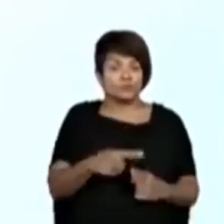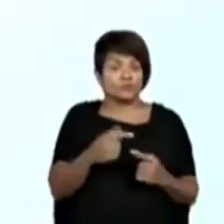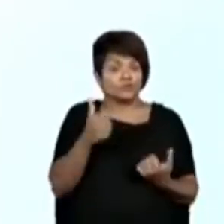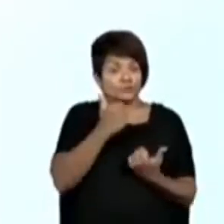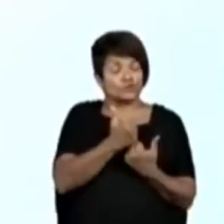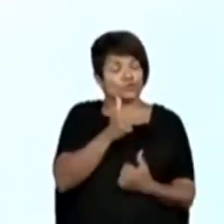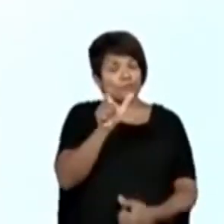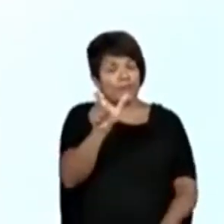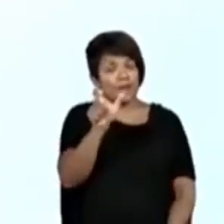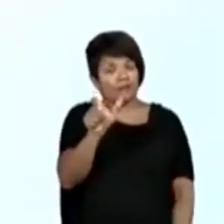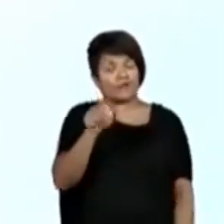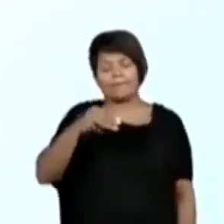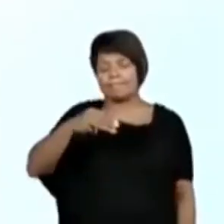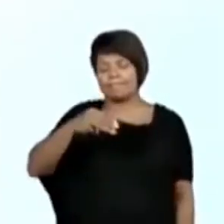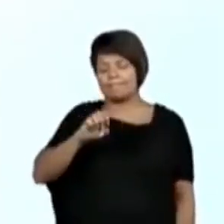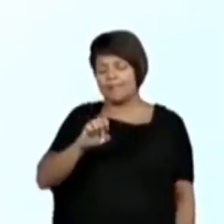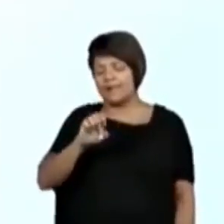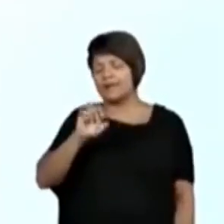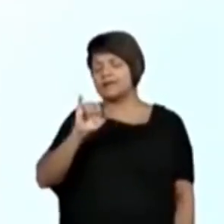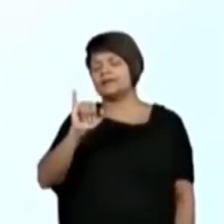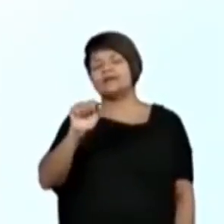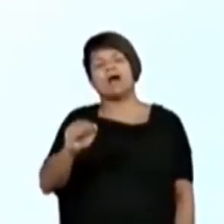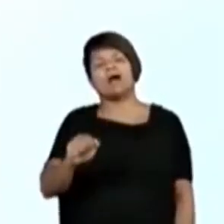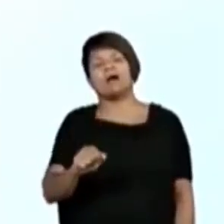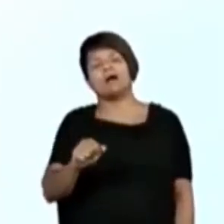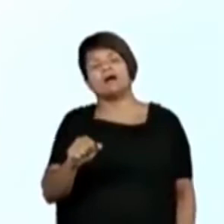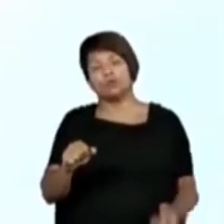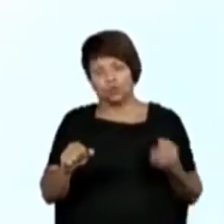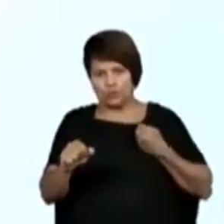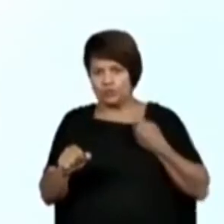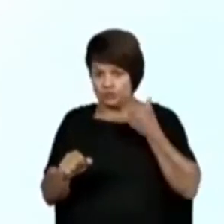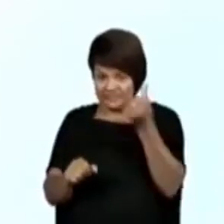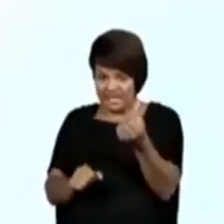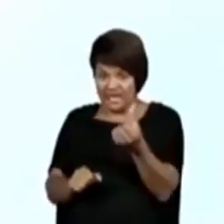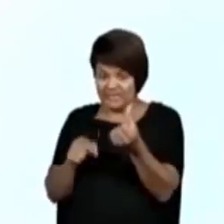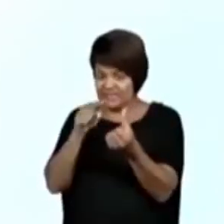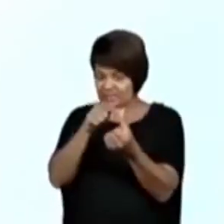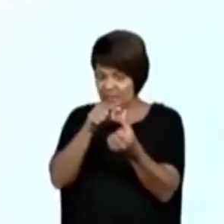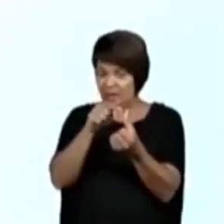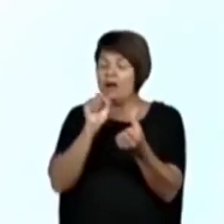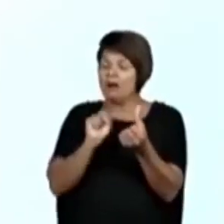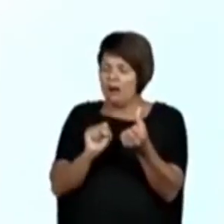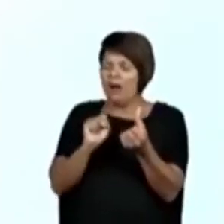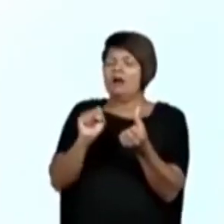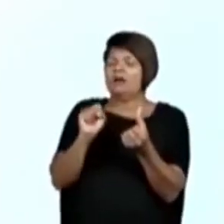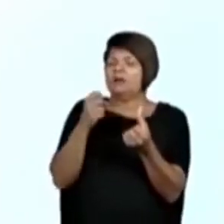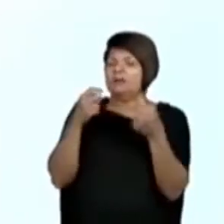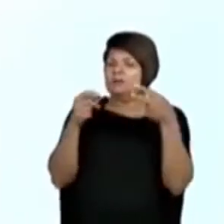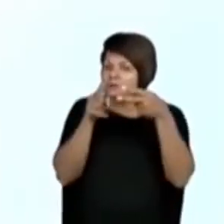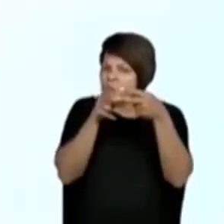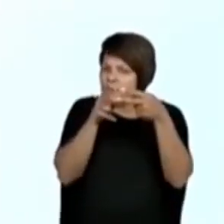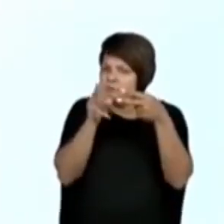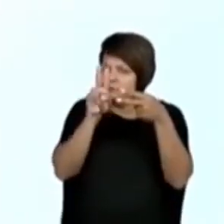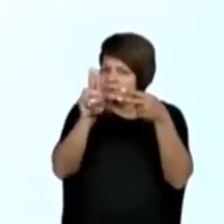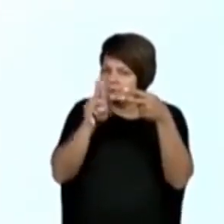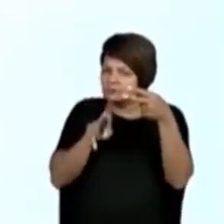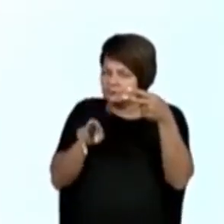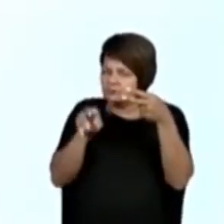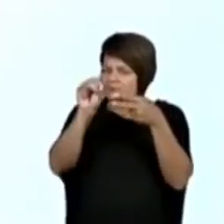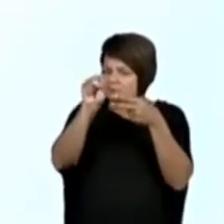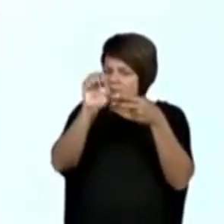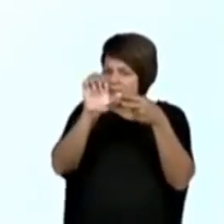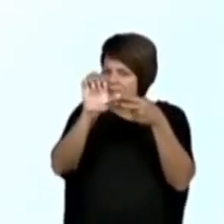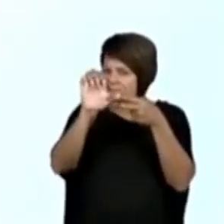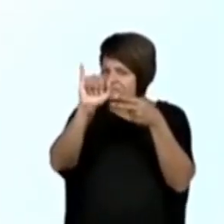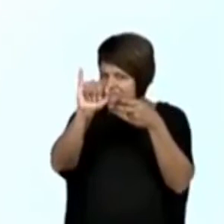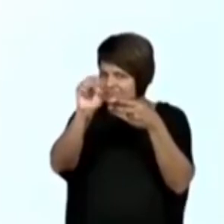Pessoal, por que a professora leu meia ali no número 6? Essa é fácil, hein? Quem sabe? A Esther